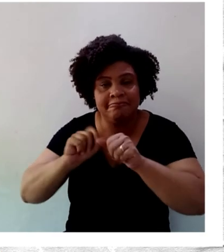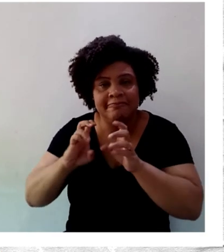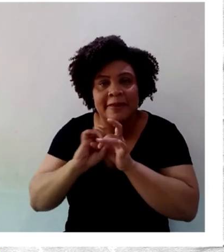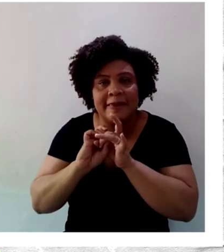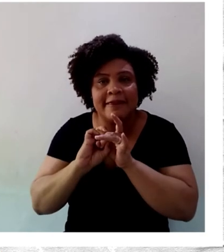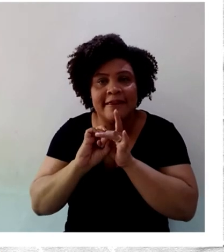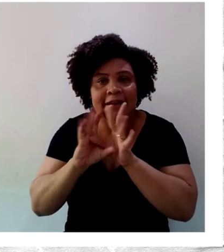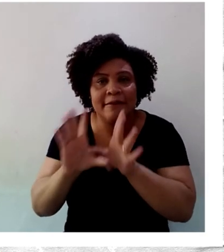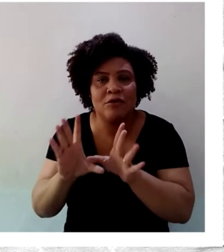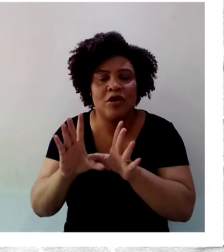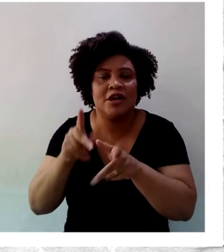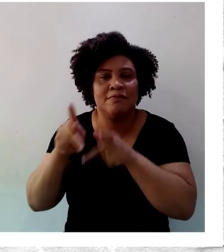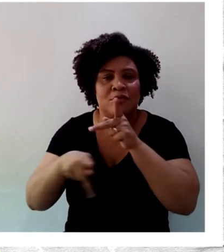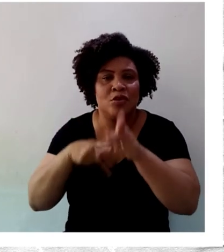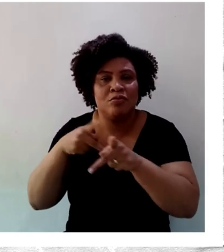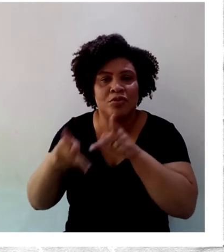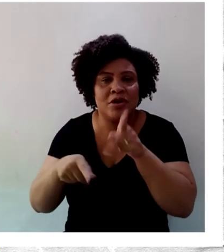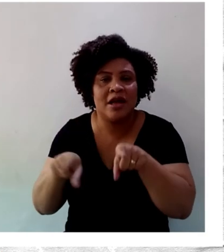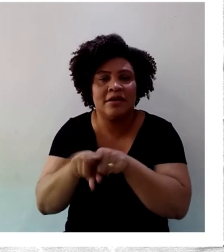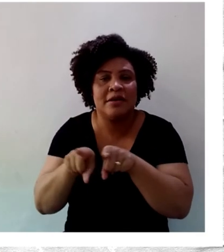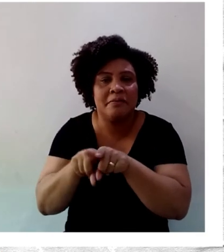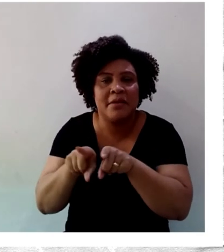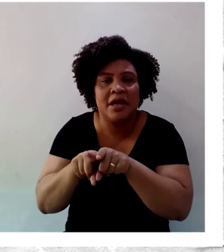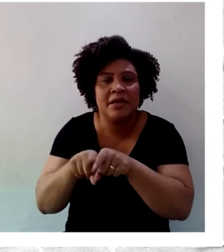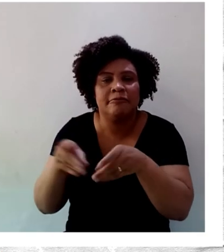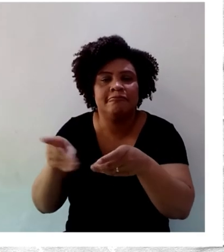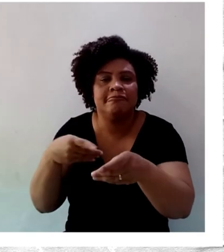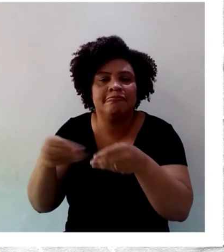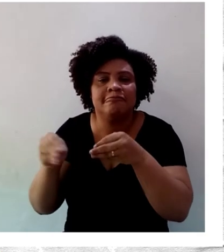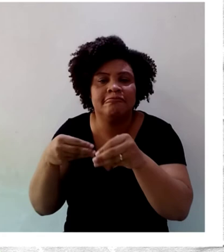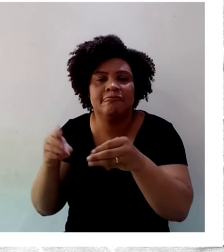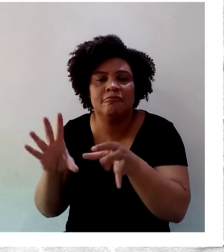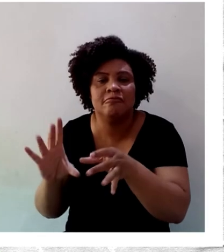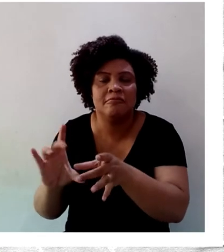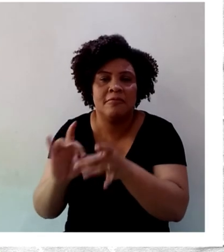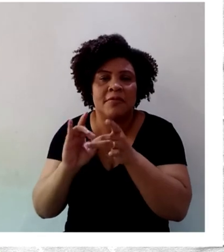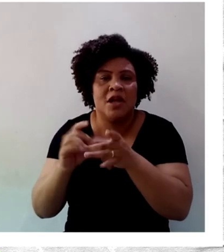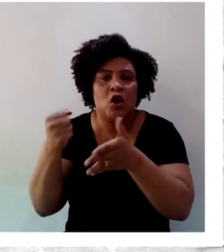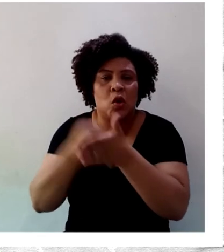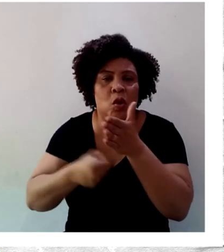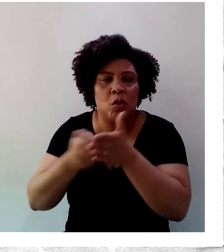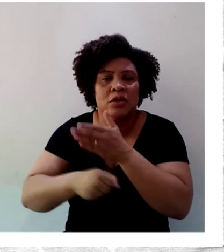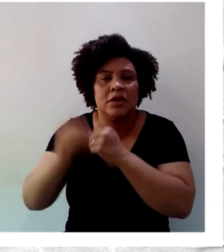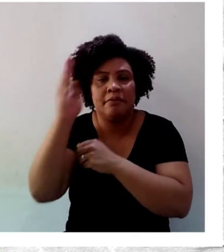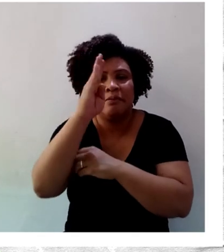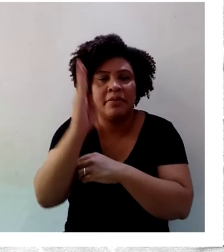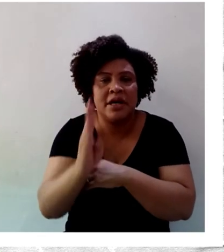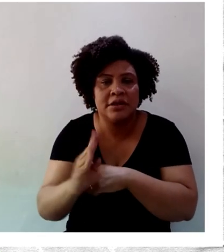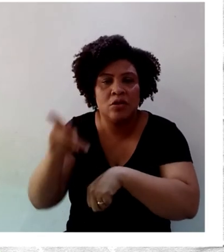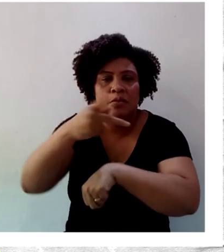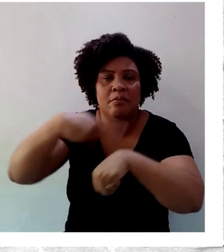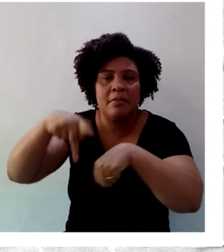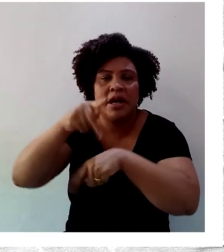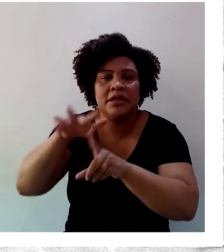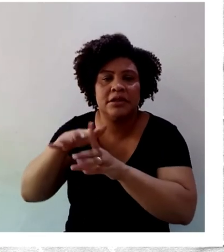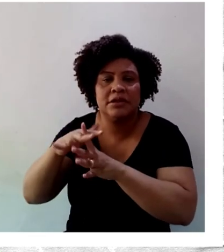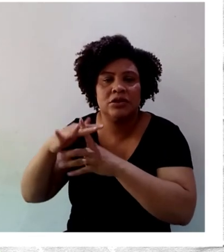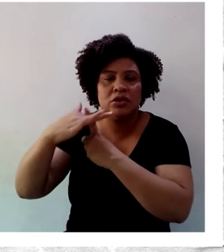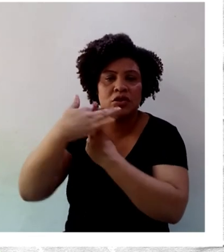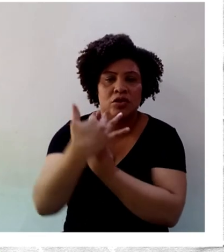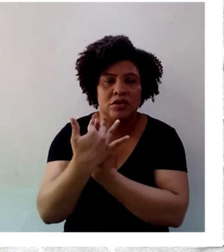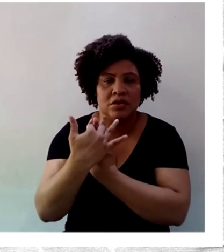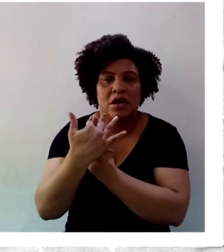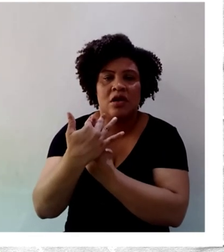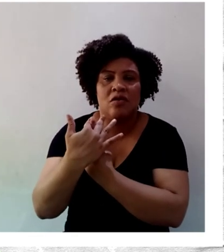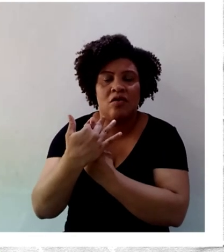-populares articuladas à luta por fazer do Brasil um país socialista.